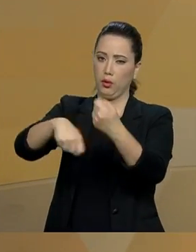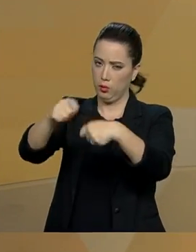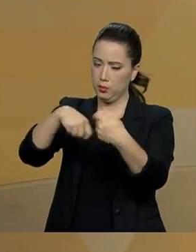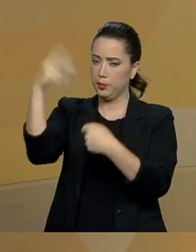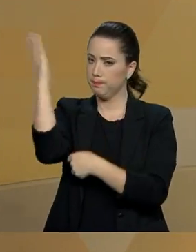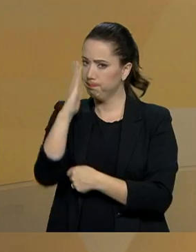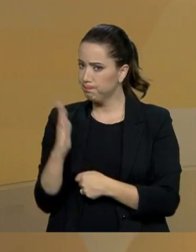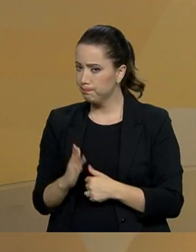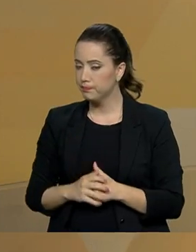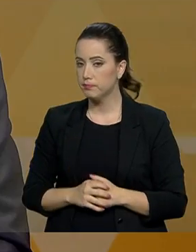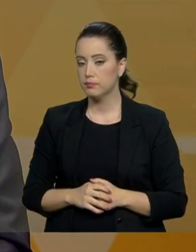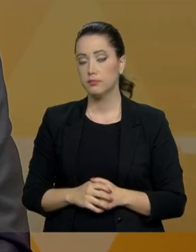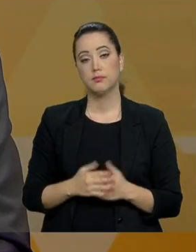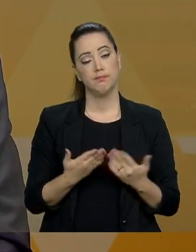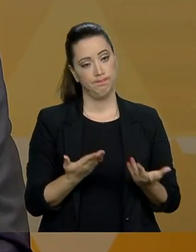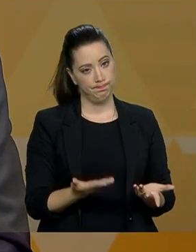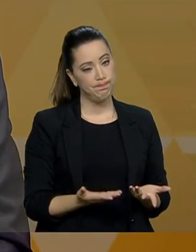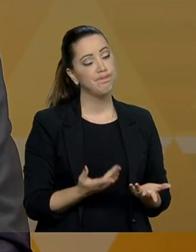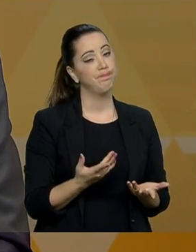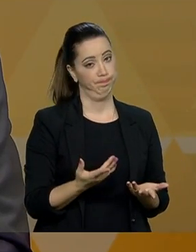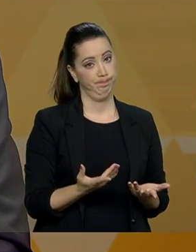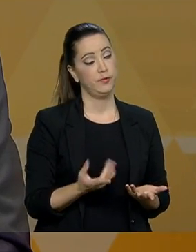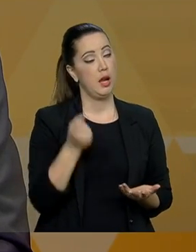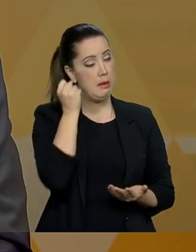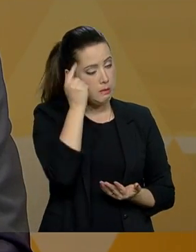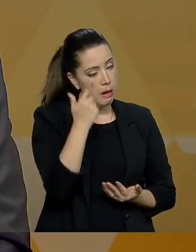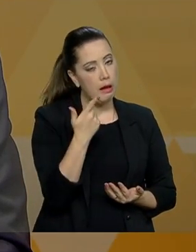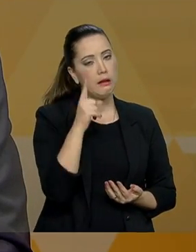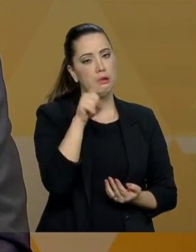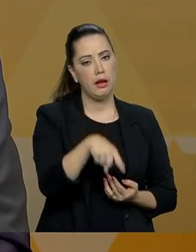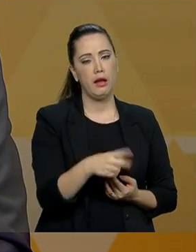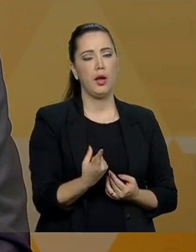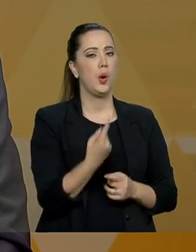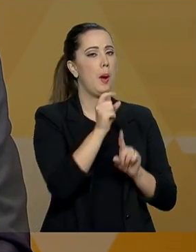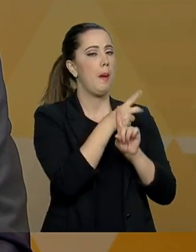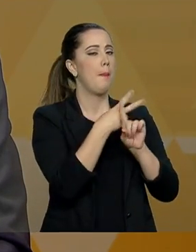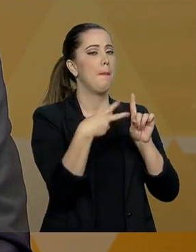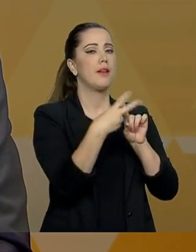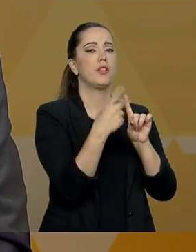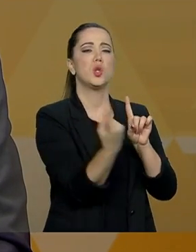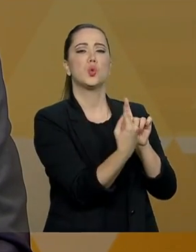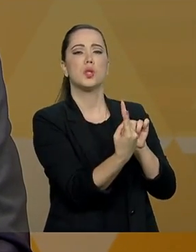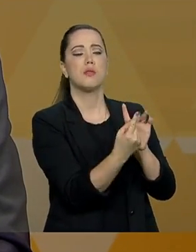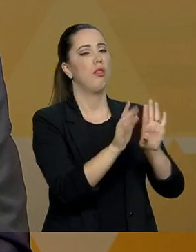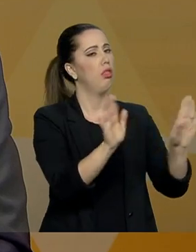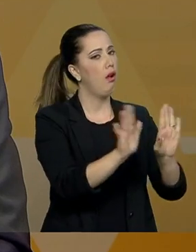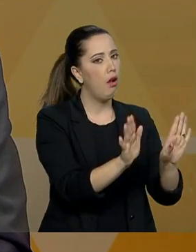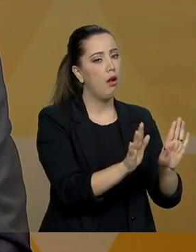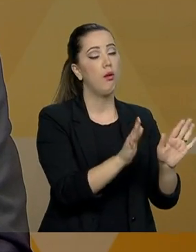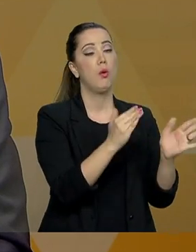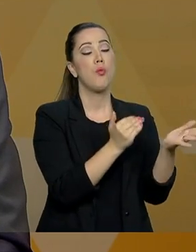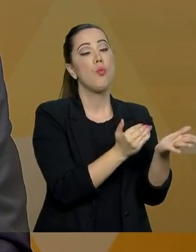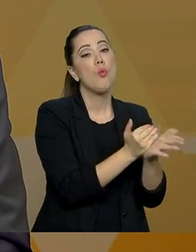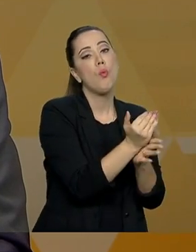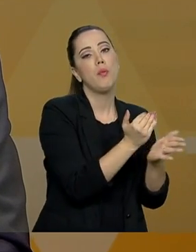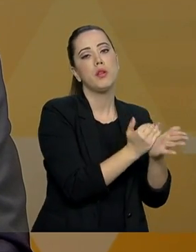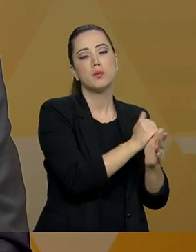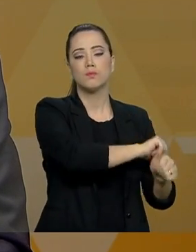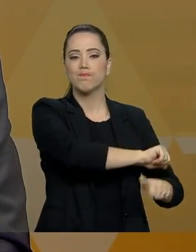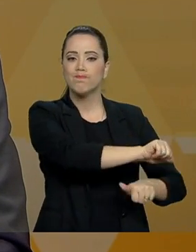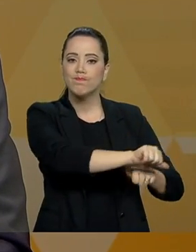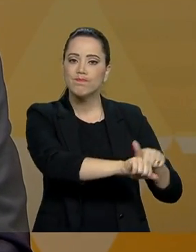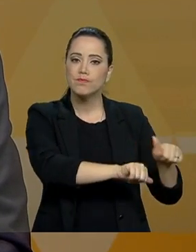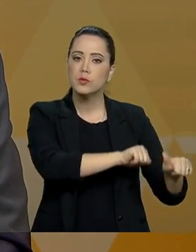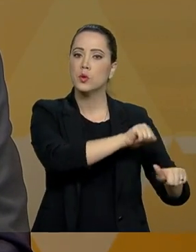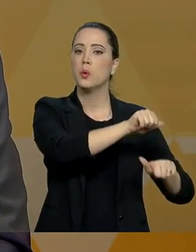país. Isso, a ideia é, como eu disse, a Previdência não é um fim em si mesmo, é o começo de um processo neste